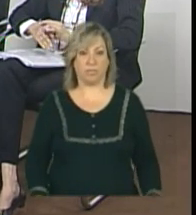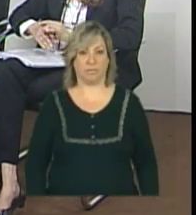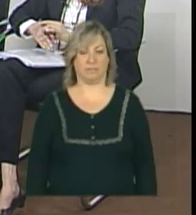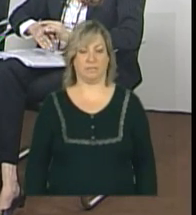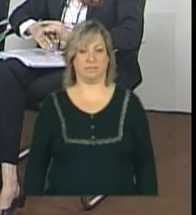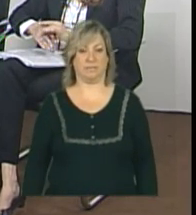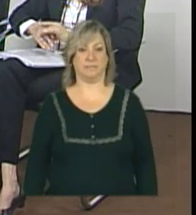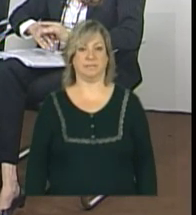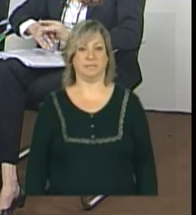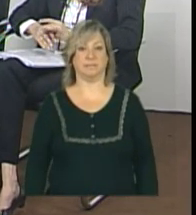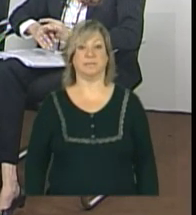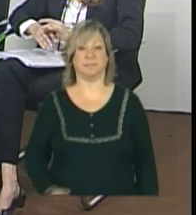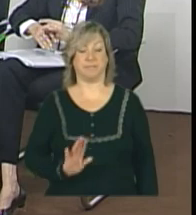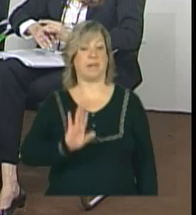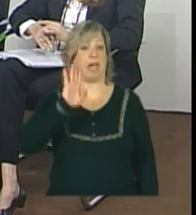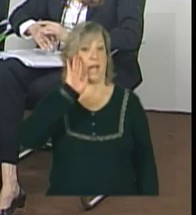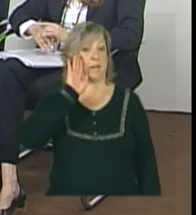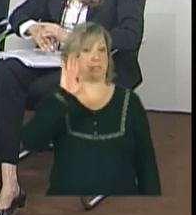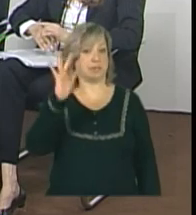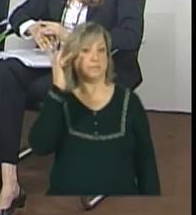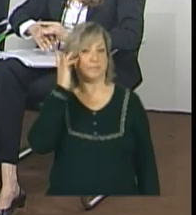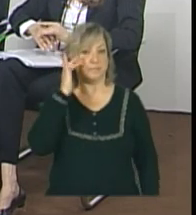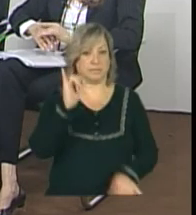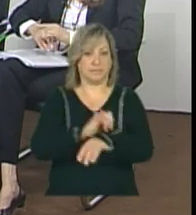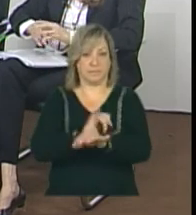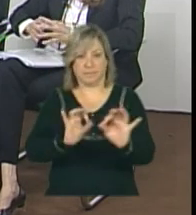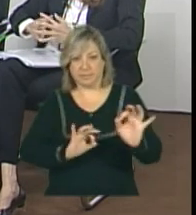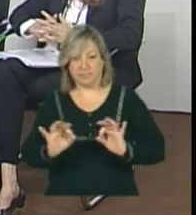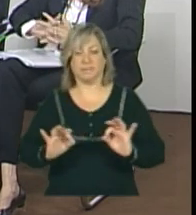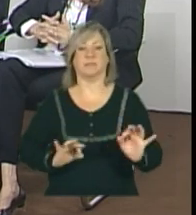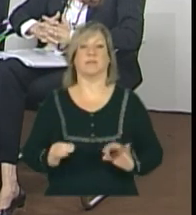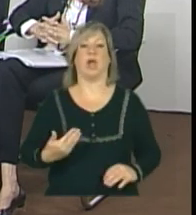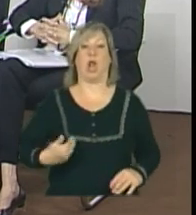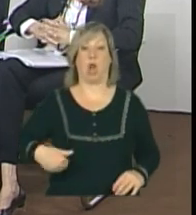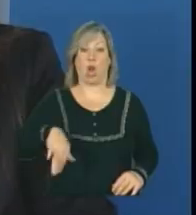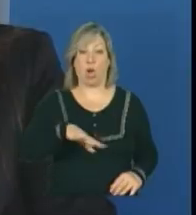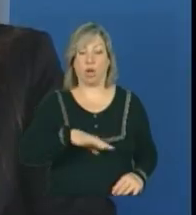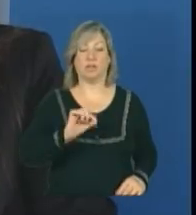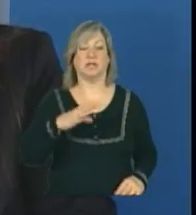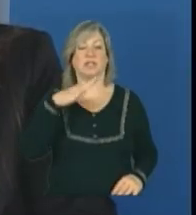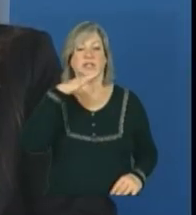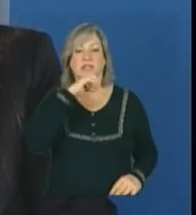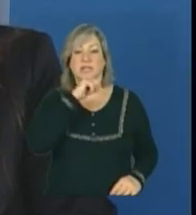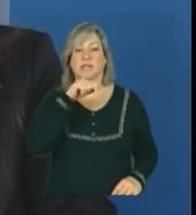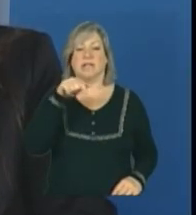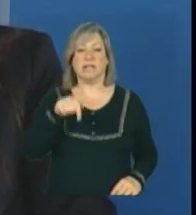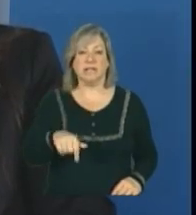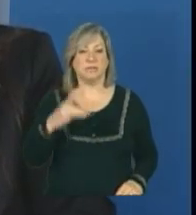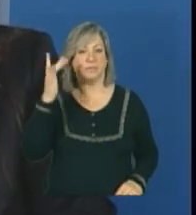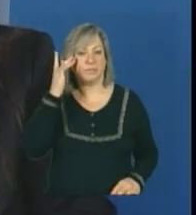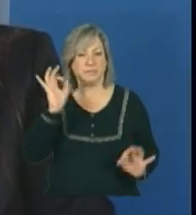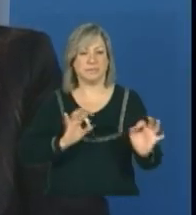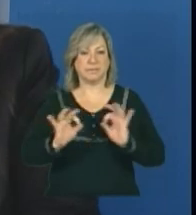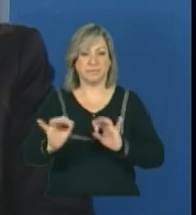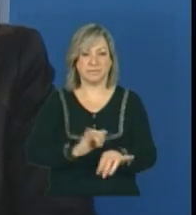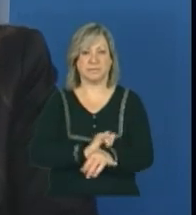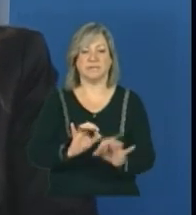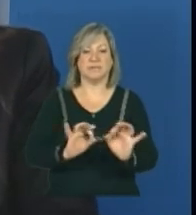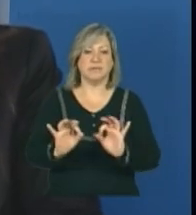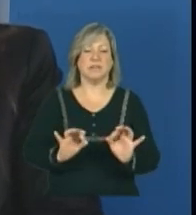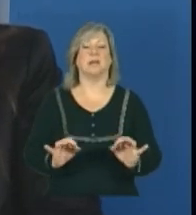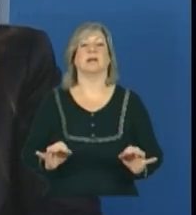A principal estratégia... Nós achamos que essa estratégia da expansão de